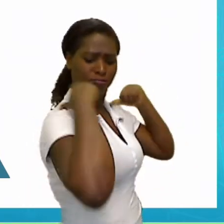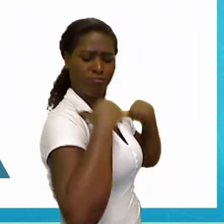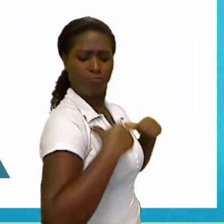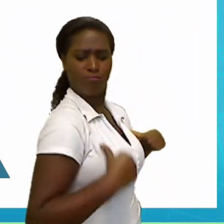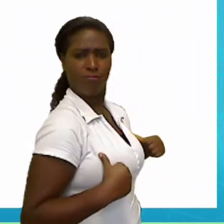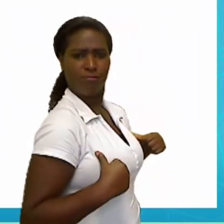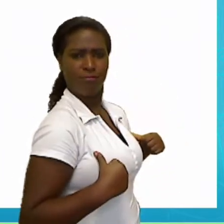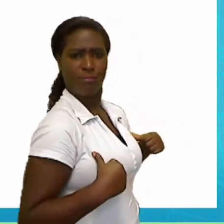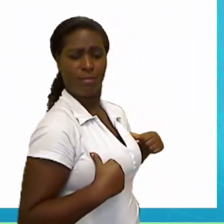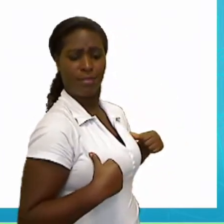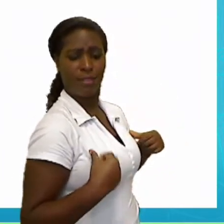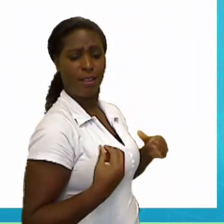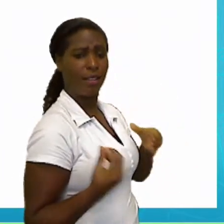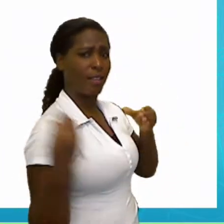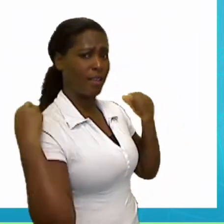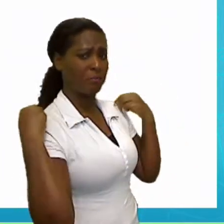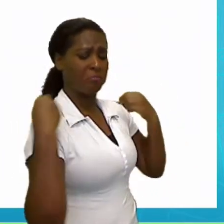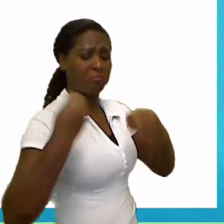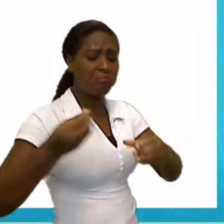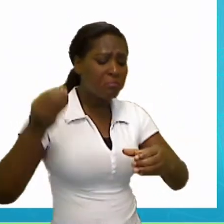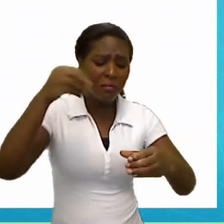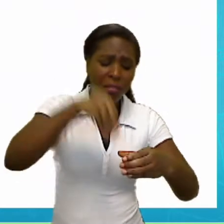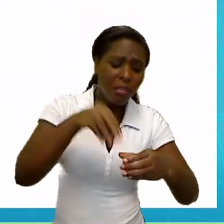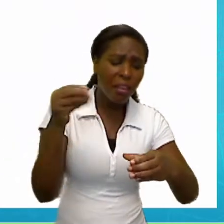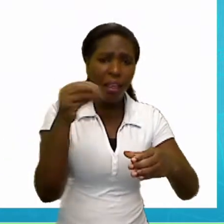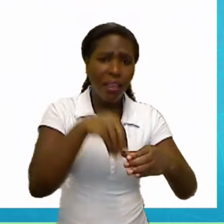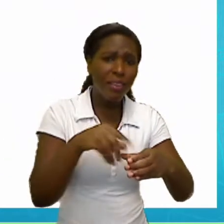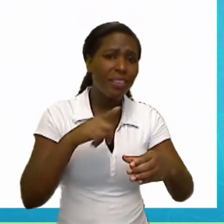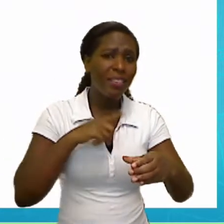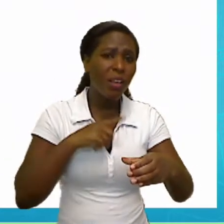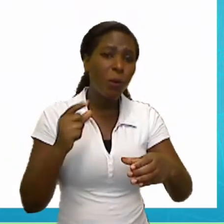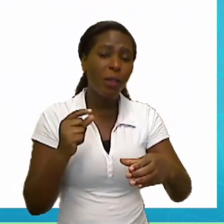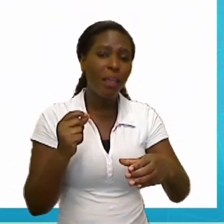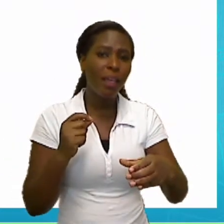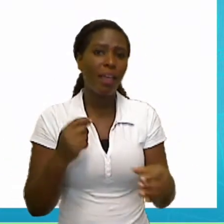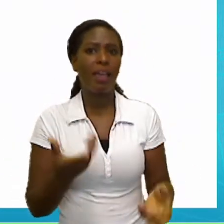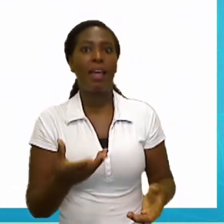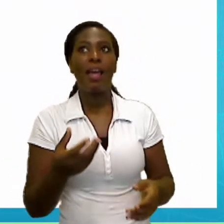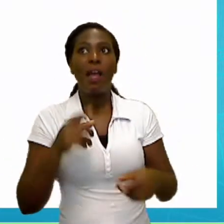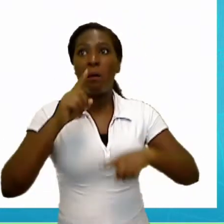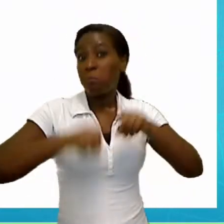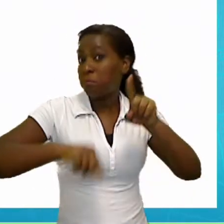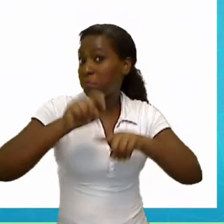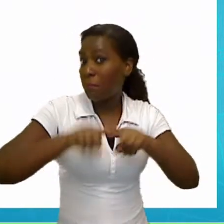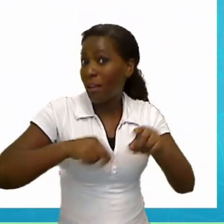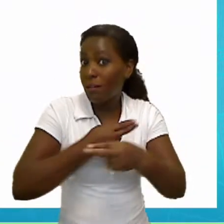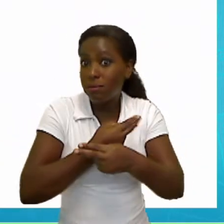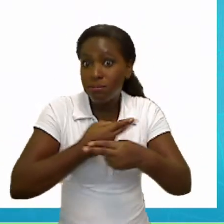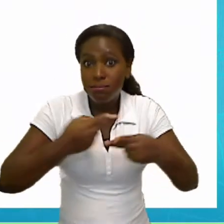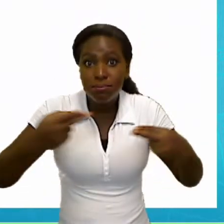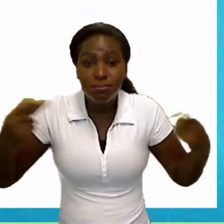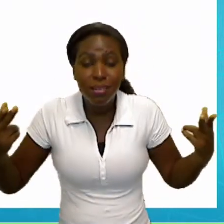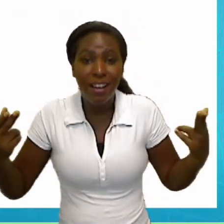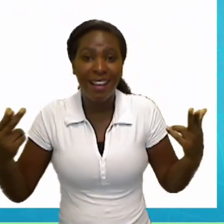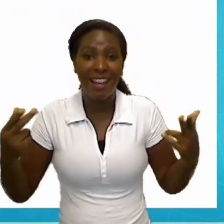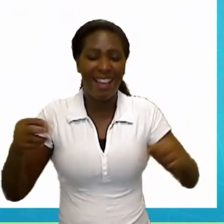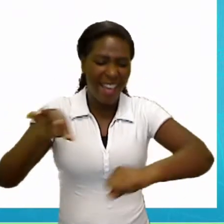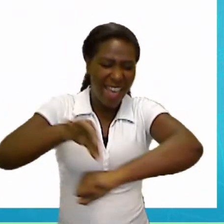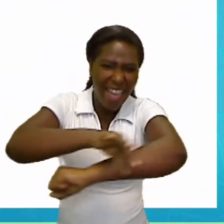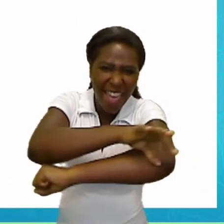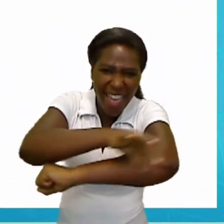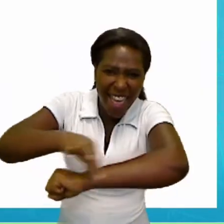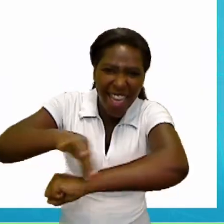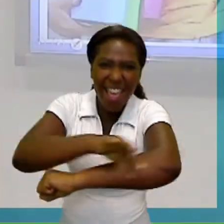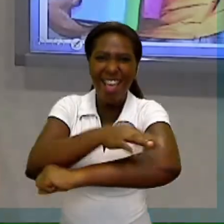eu posso ver lápis, cadernos, régua, livros, não é verdade? Então nós vamos falar